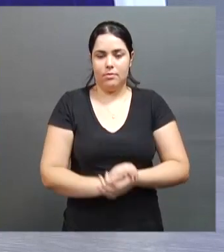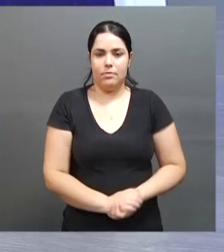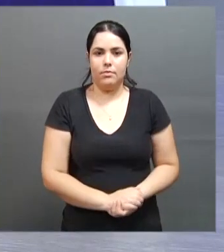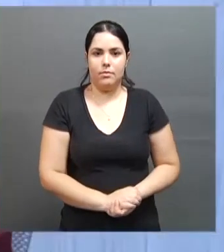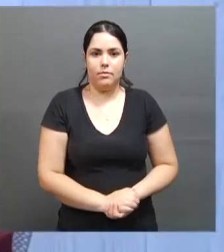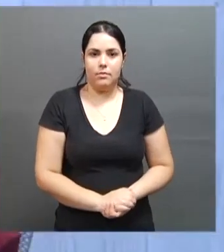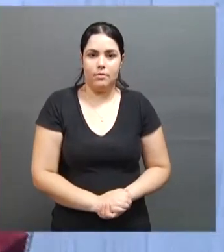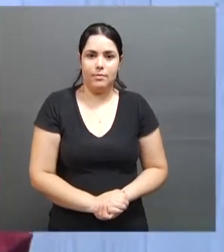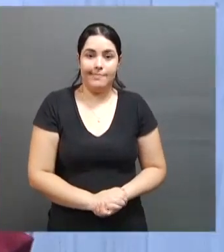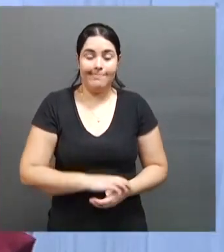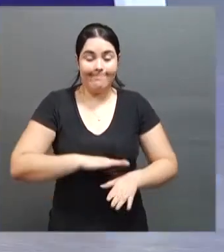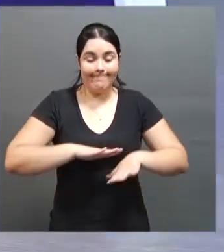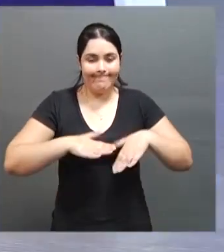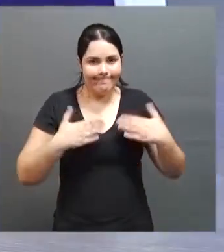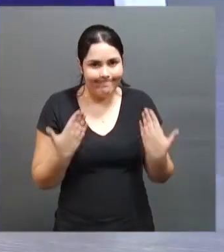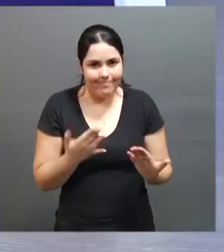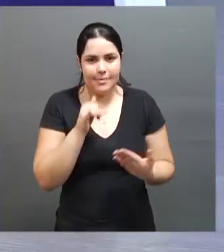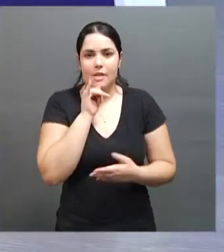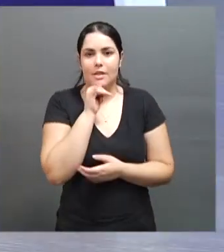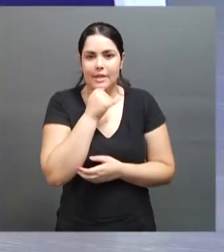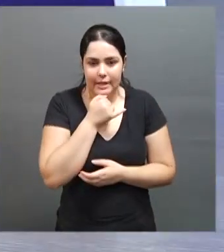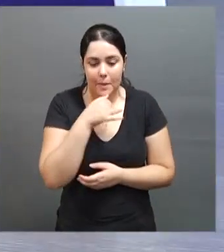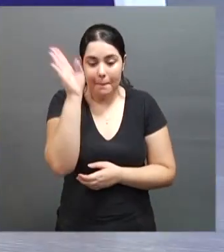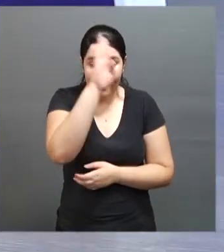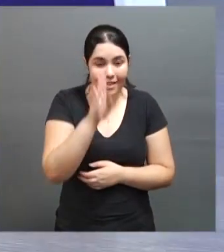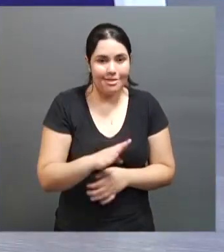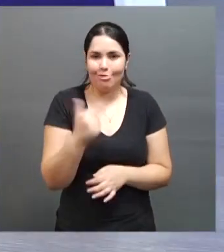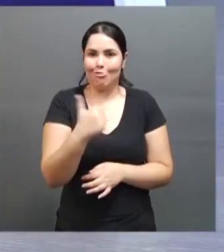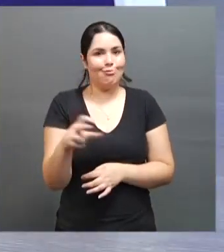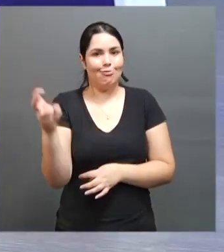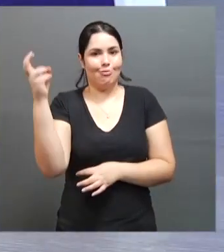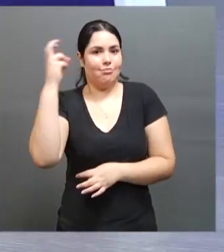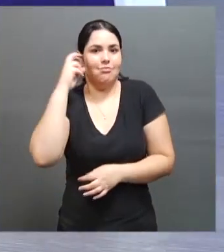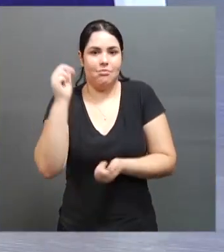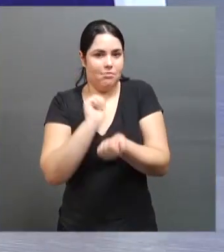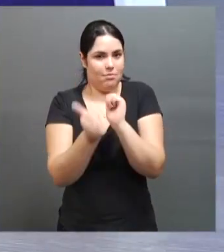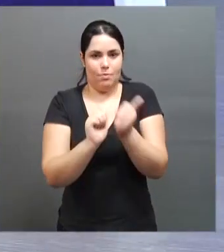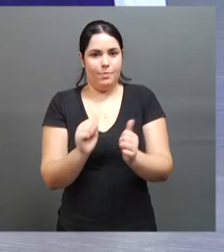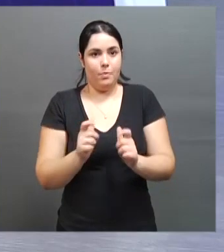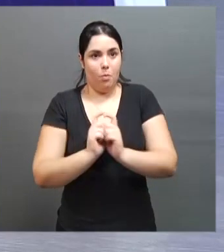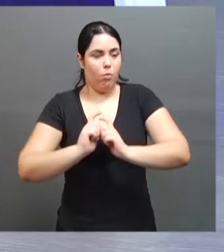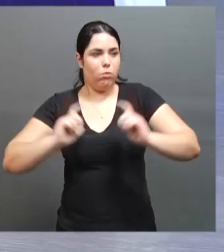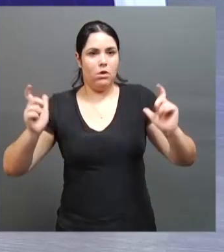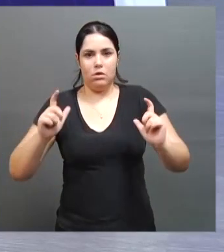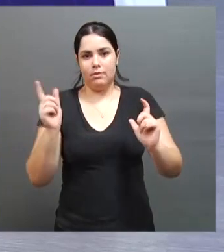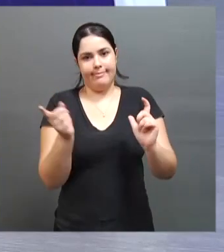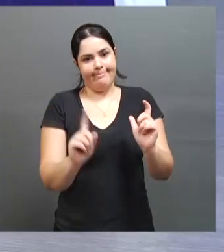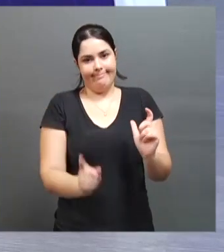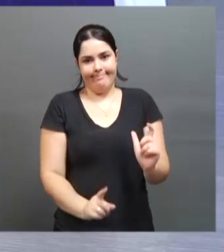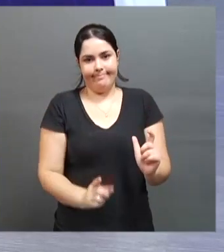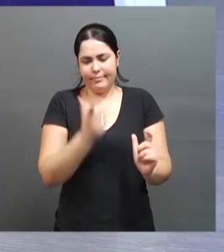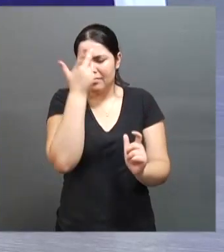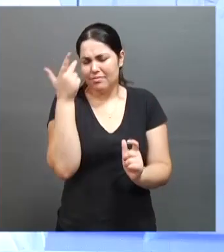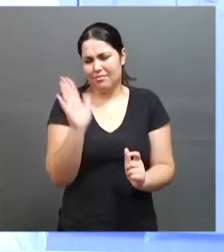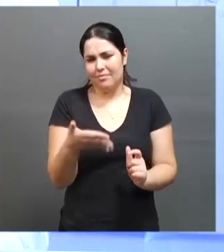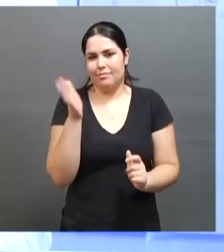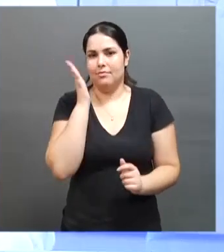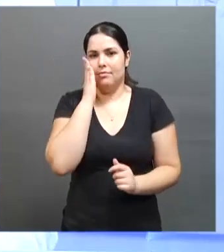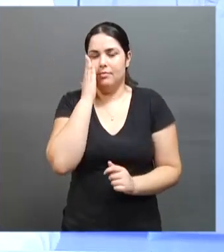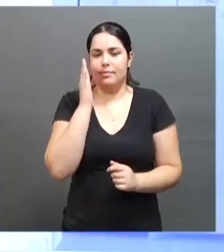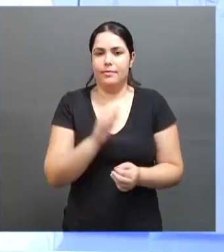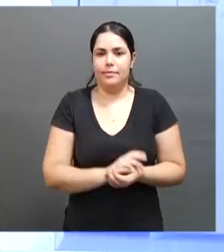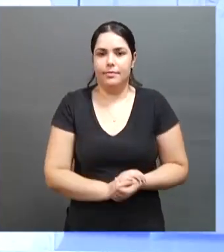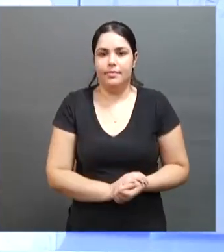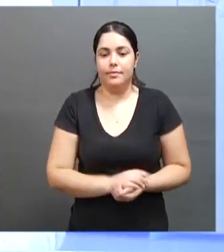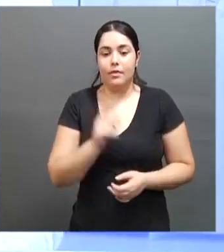Então, infelizmente, assim, o nosso país não é um país que tem uma cultura esportiva muito grande, né? Como todos devem saber, a gente